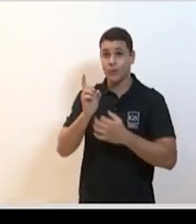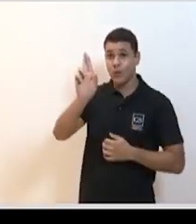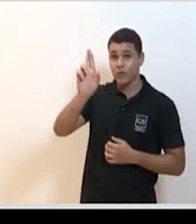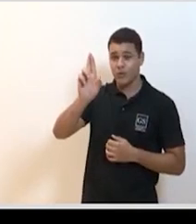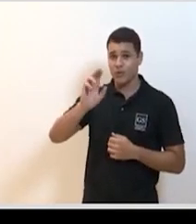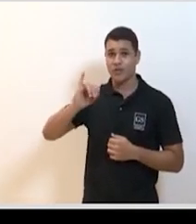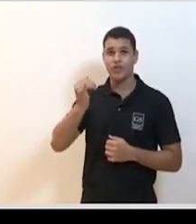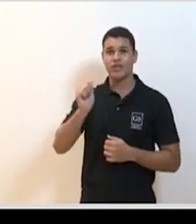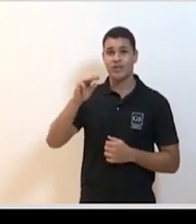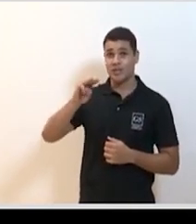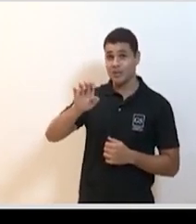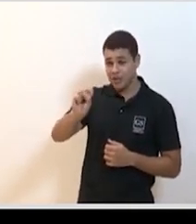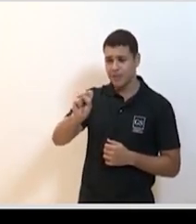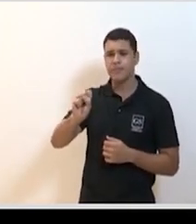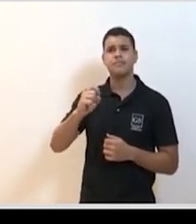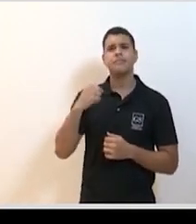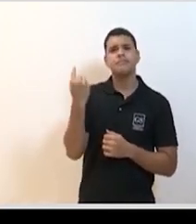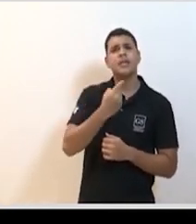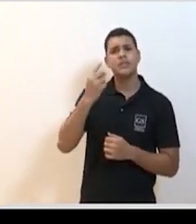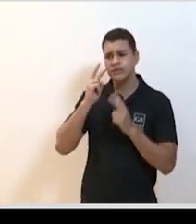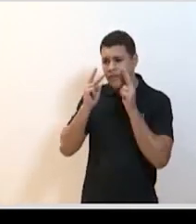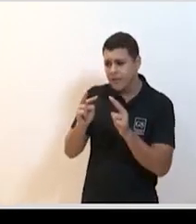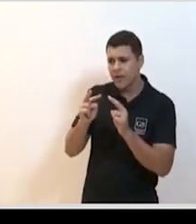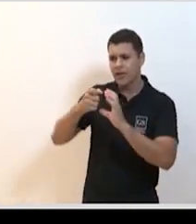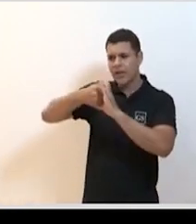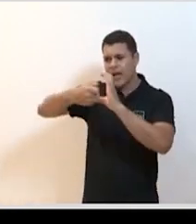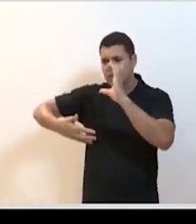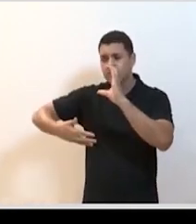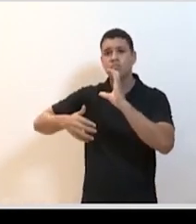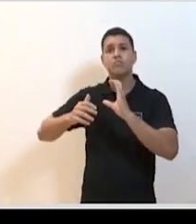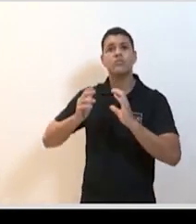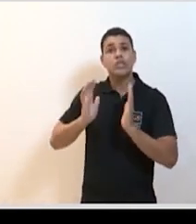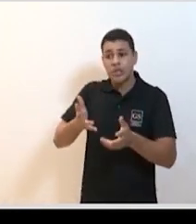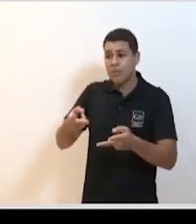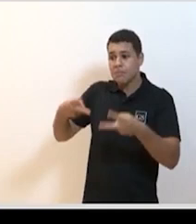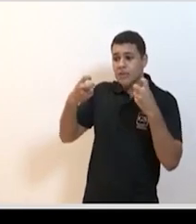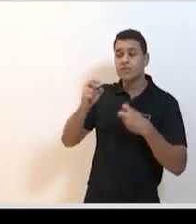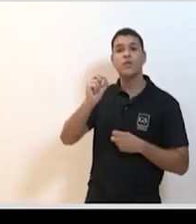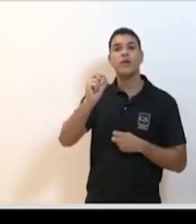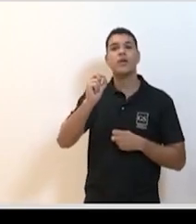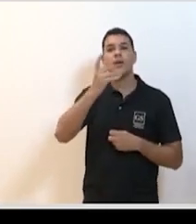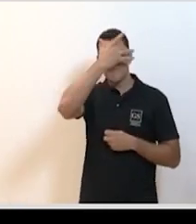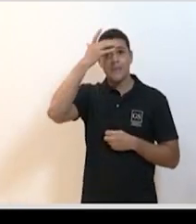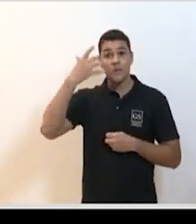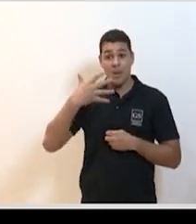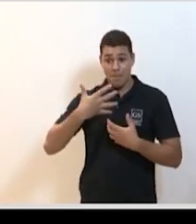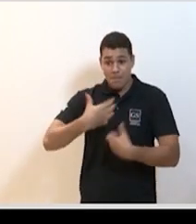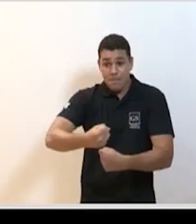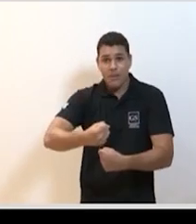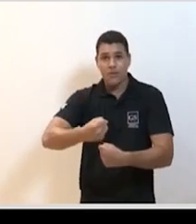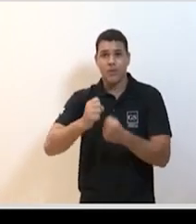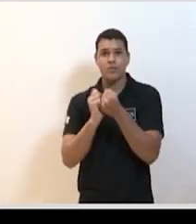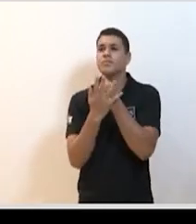desse ano, quando a gente analisa as características, a gente vê que já houve precocemente uma mudança no perfil dos pacientes. Pode passar, por favor.